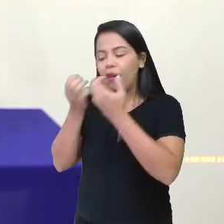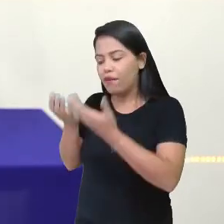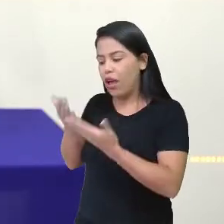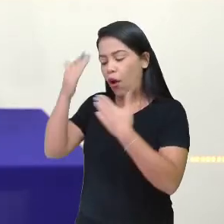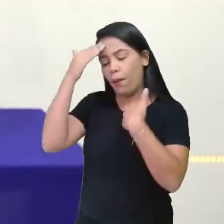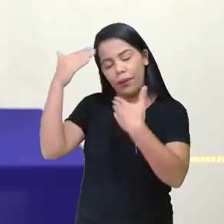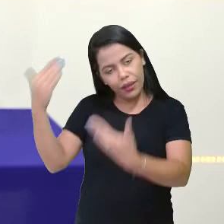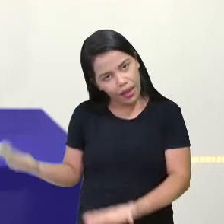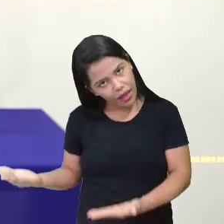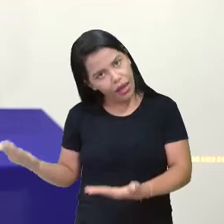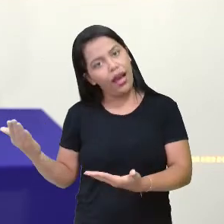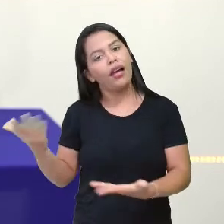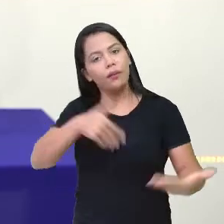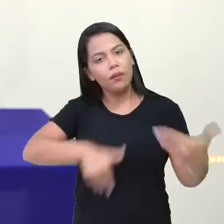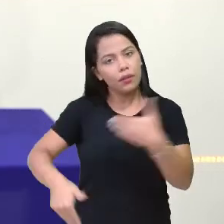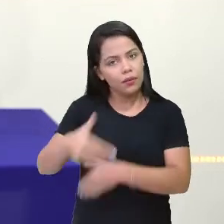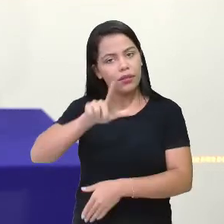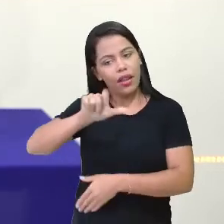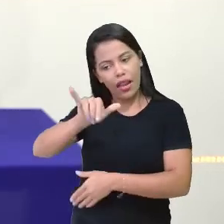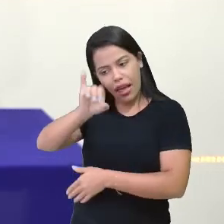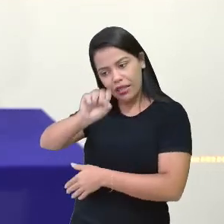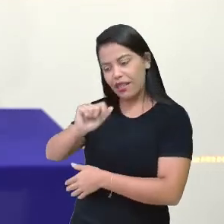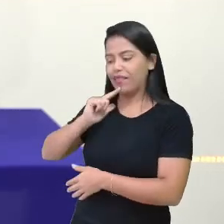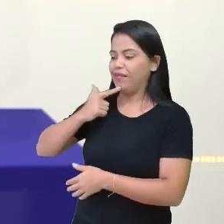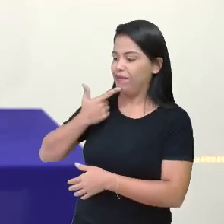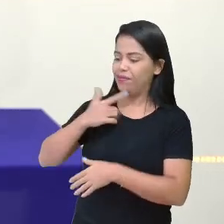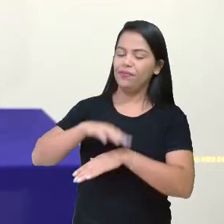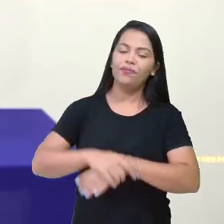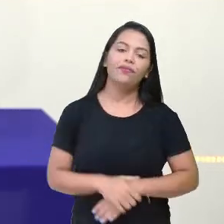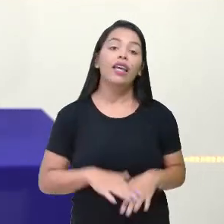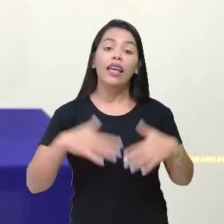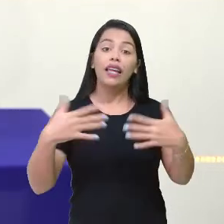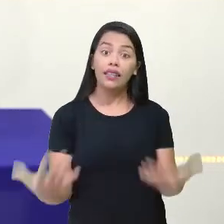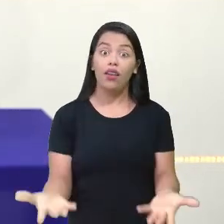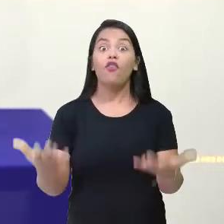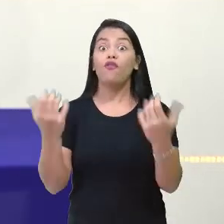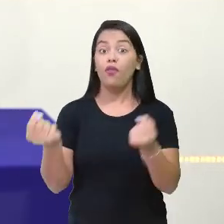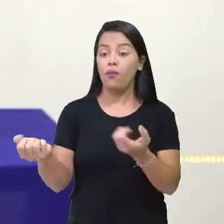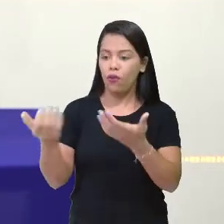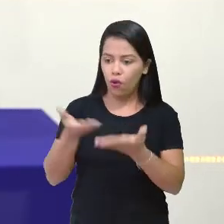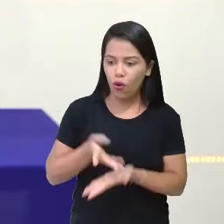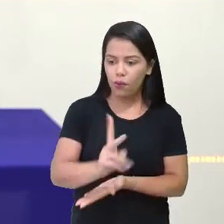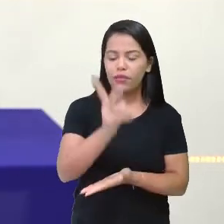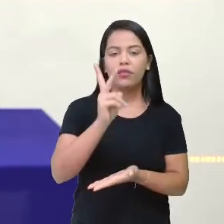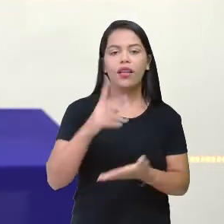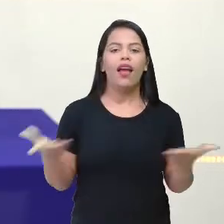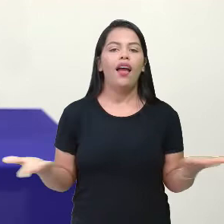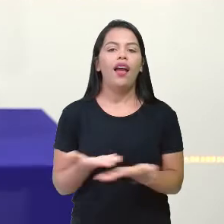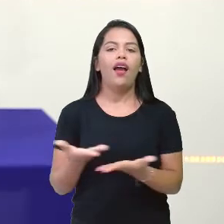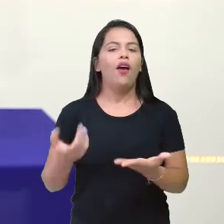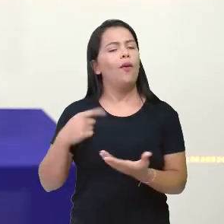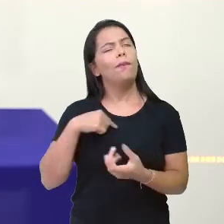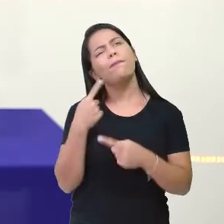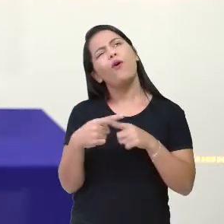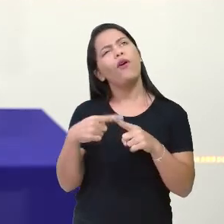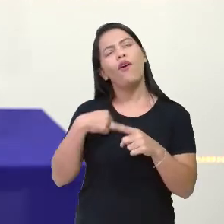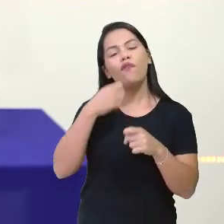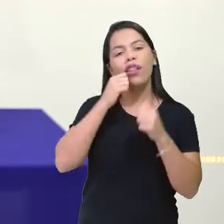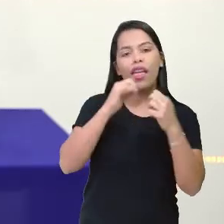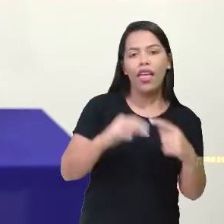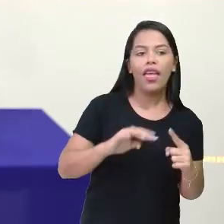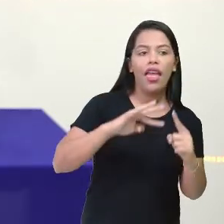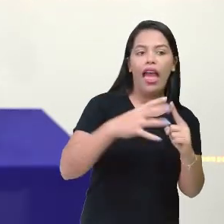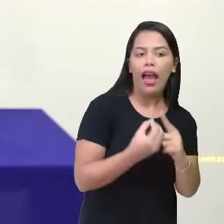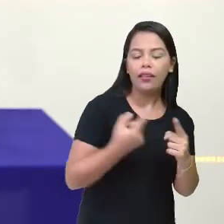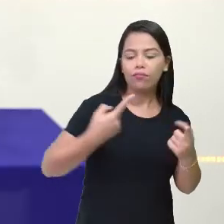obrigada pela sua presença e participação, tá bom? Então vamos seguir aqui. Por que que eu falei que hoje é arte meio que misturada com as coisas? Vê,